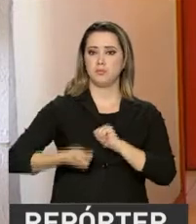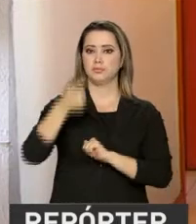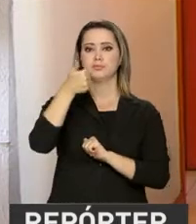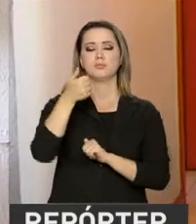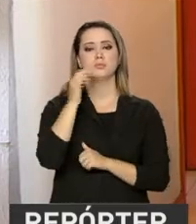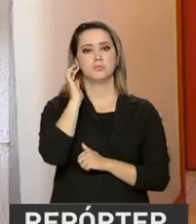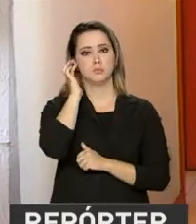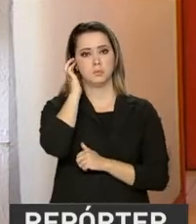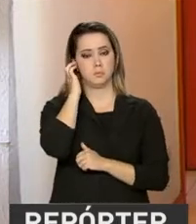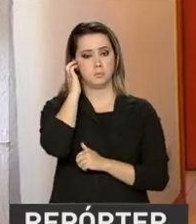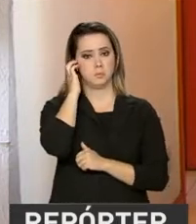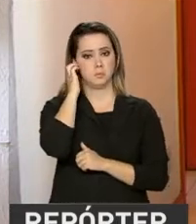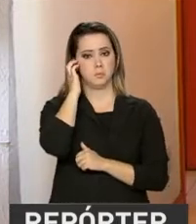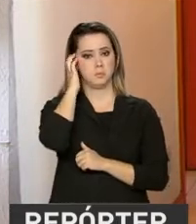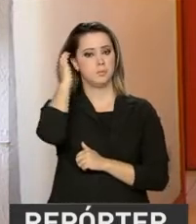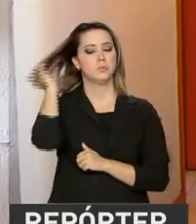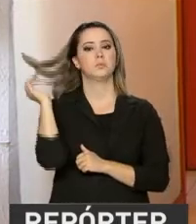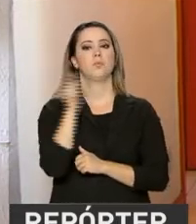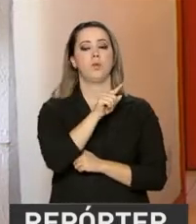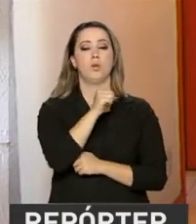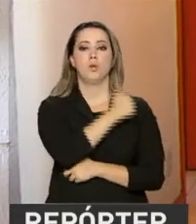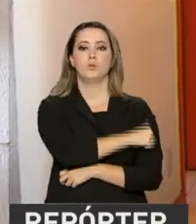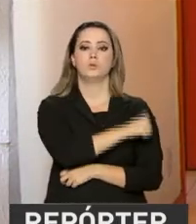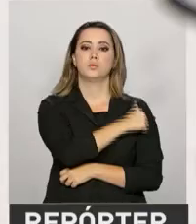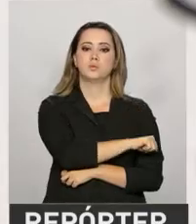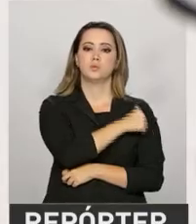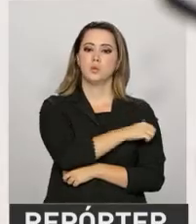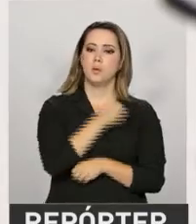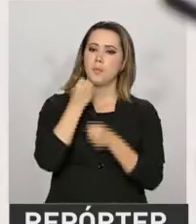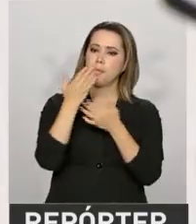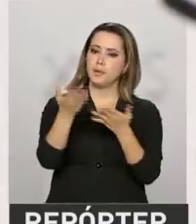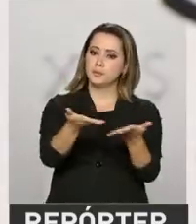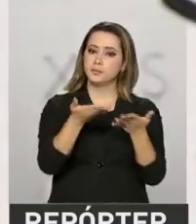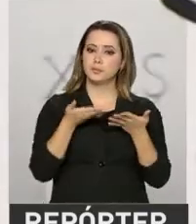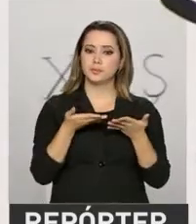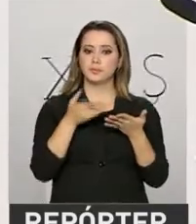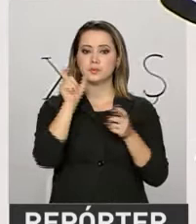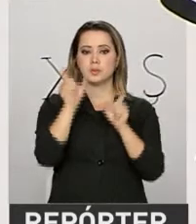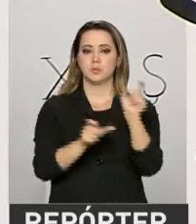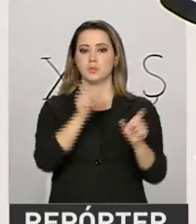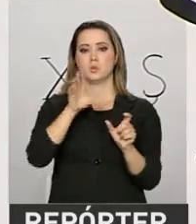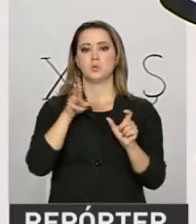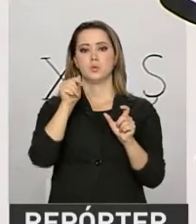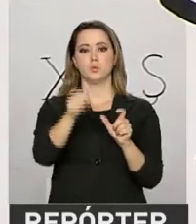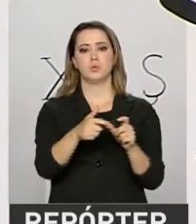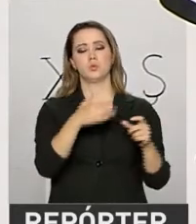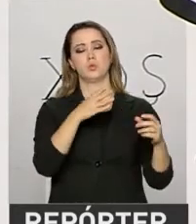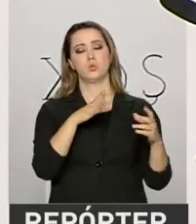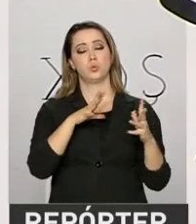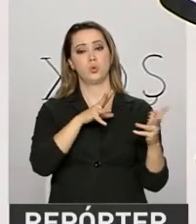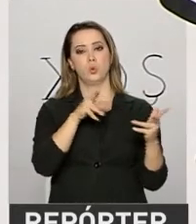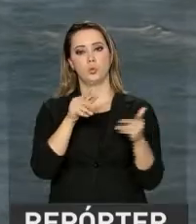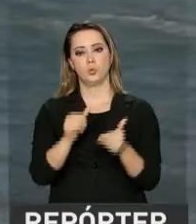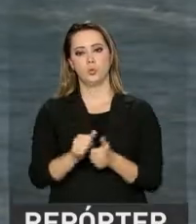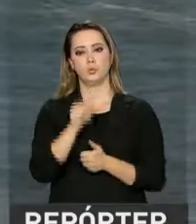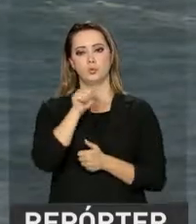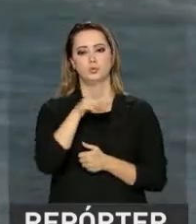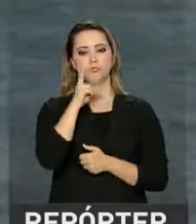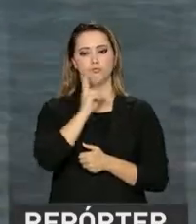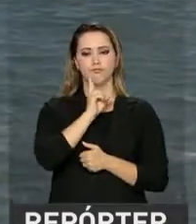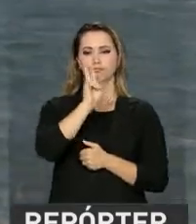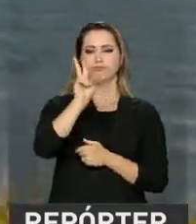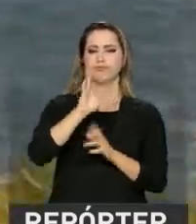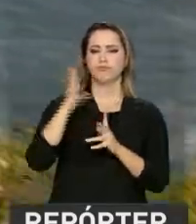Na parede deste hostel, no Rio de Janeiro, as boas-vindas para gente de todo canto do mundo. A vista